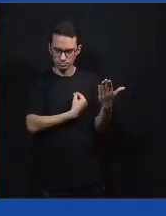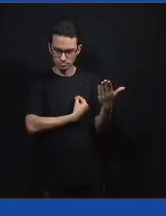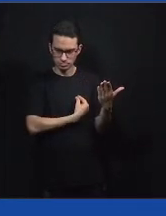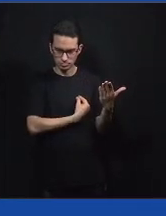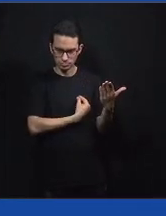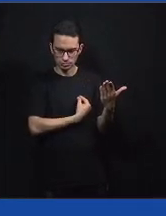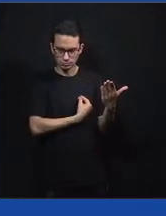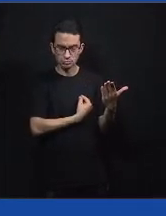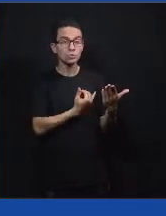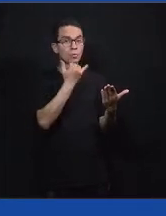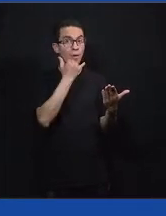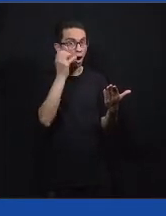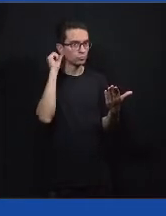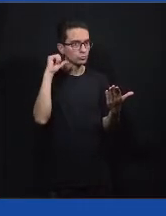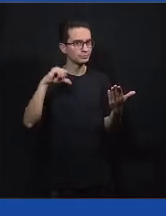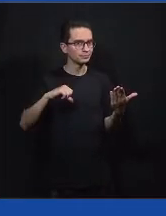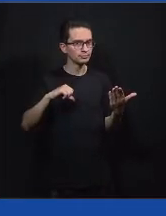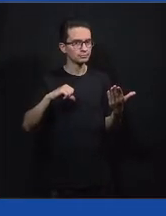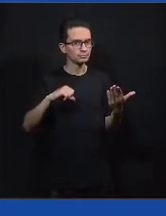encontro.